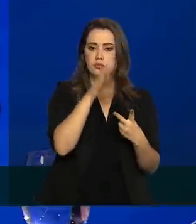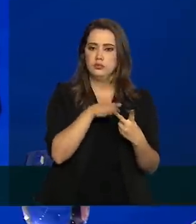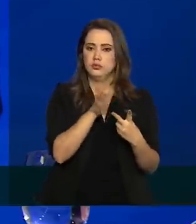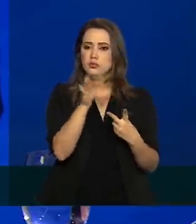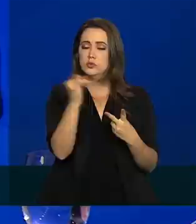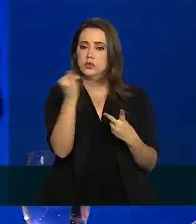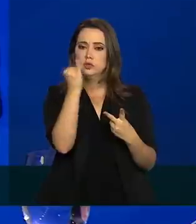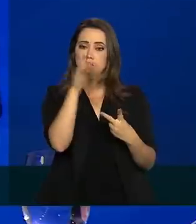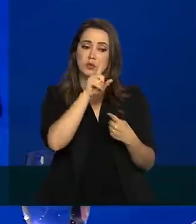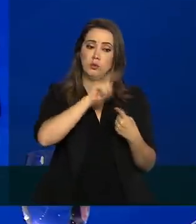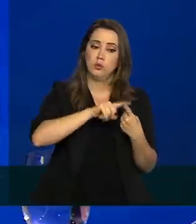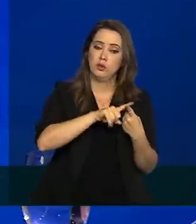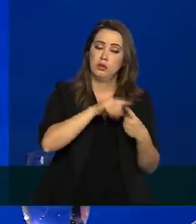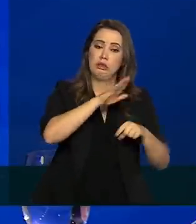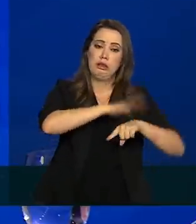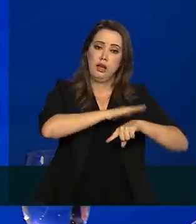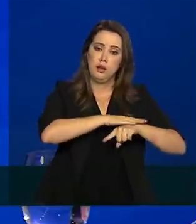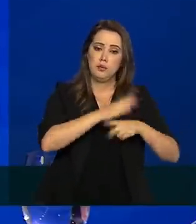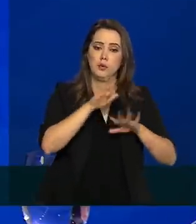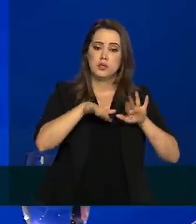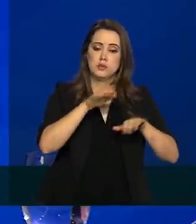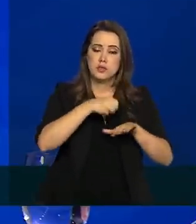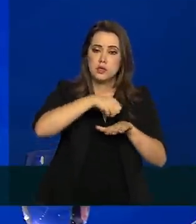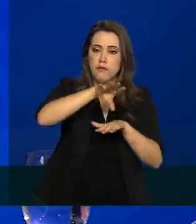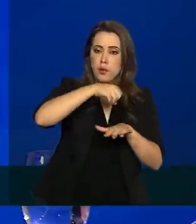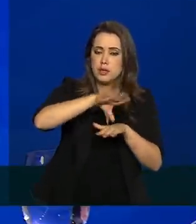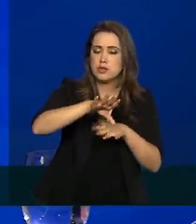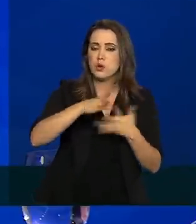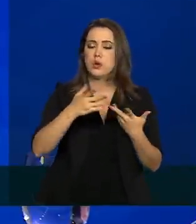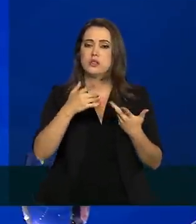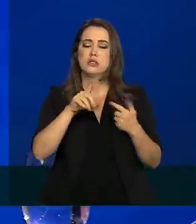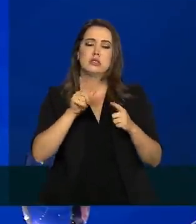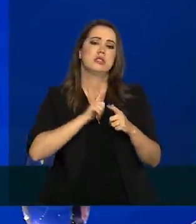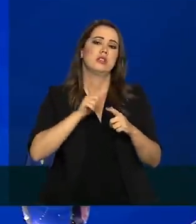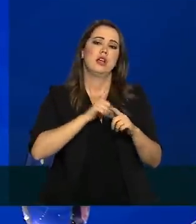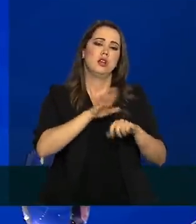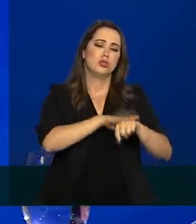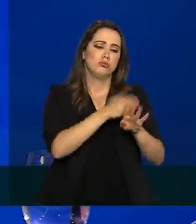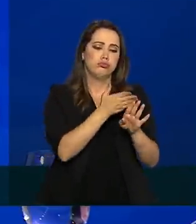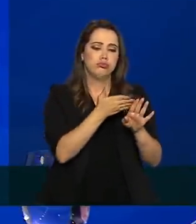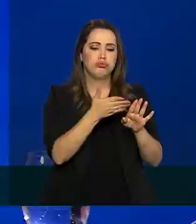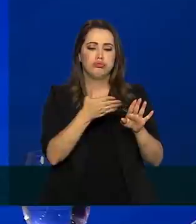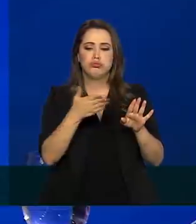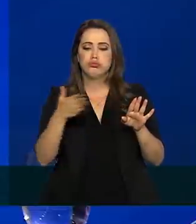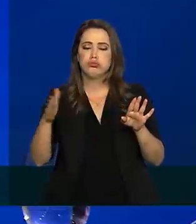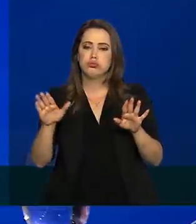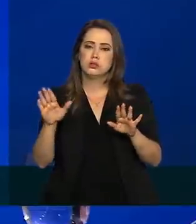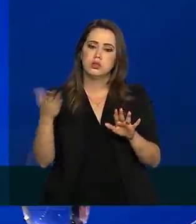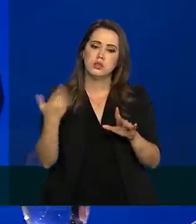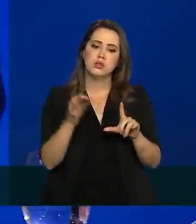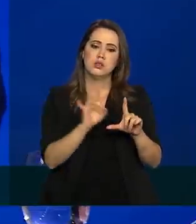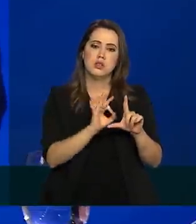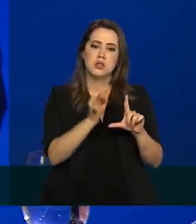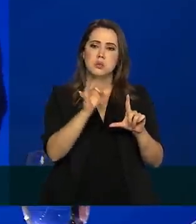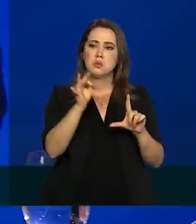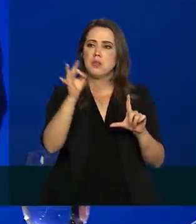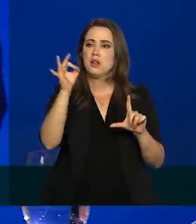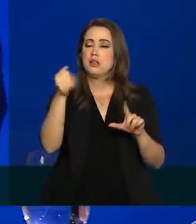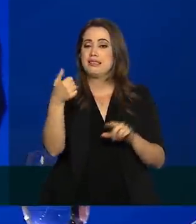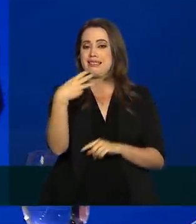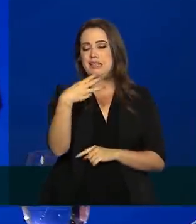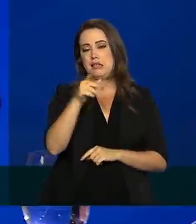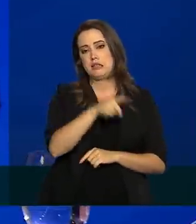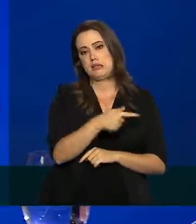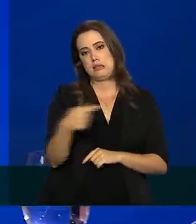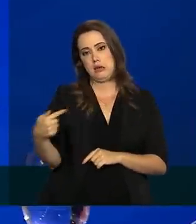Uma questão temporal, tem muito essa informação de que essas epidemias tendem a durar ao redor de cada ciclo de 13 semanas